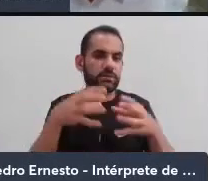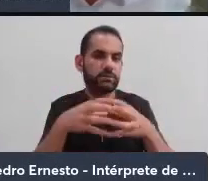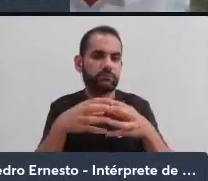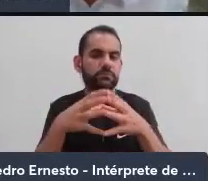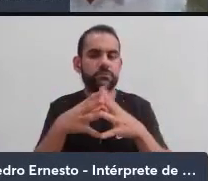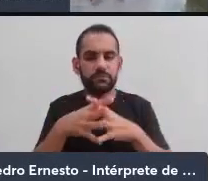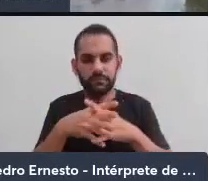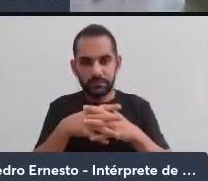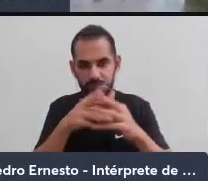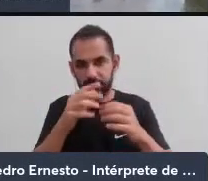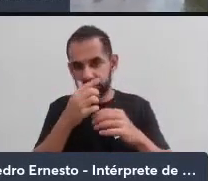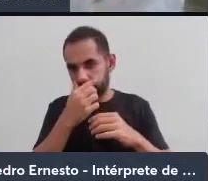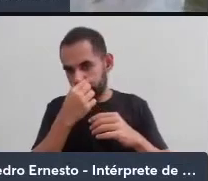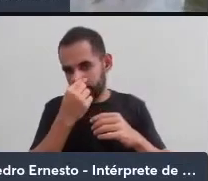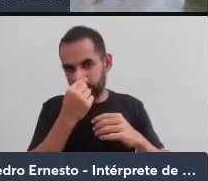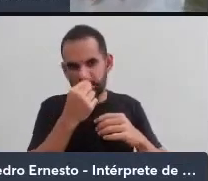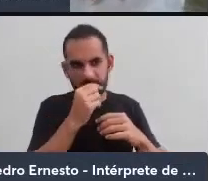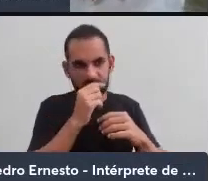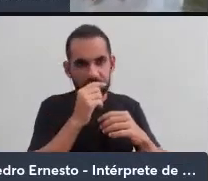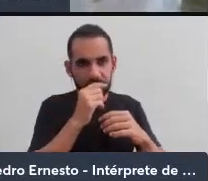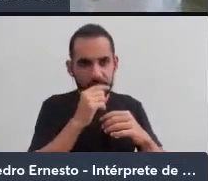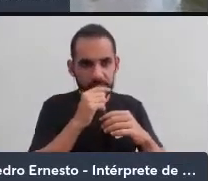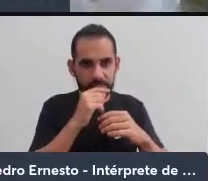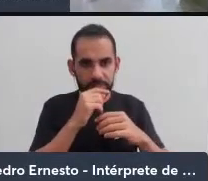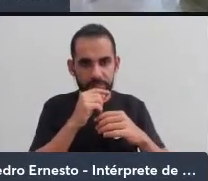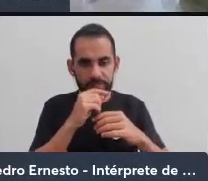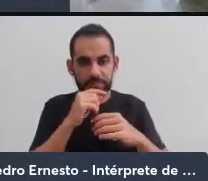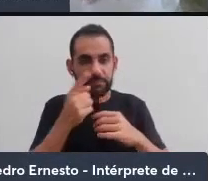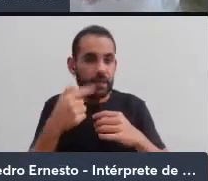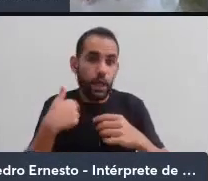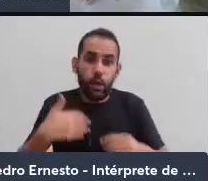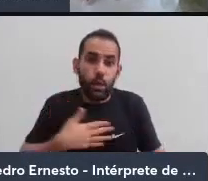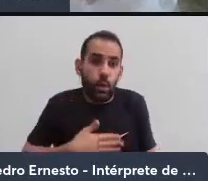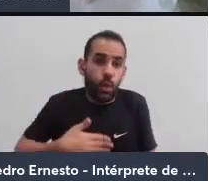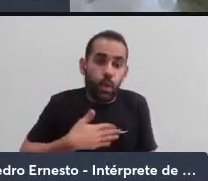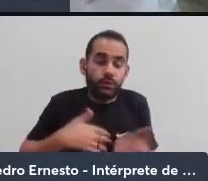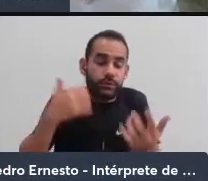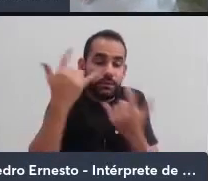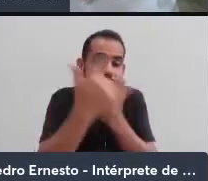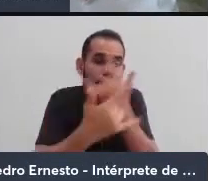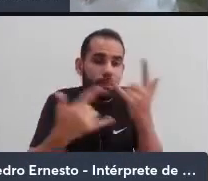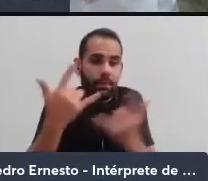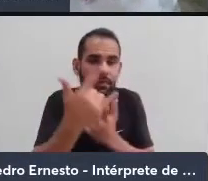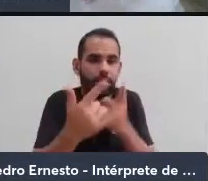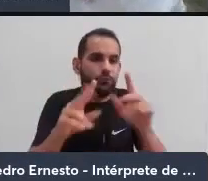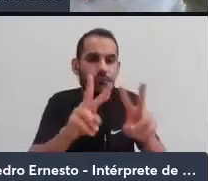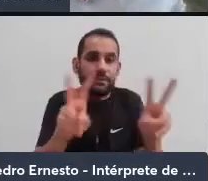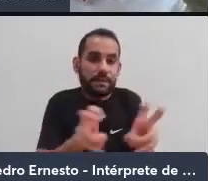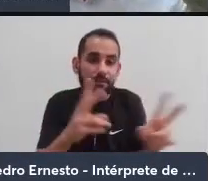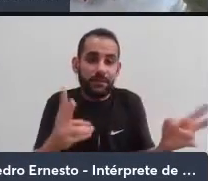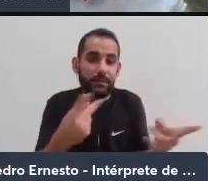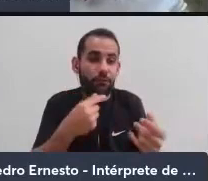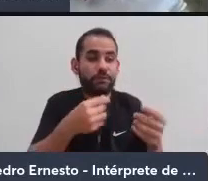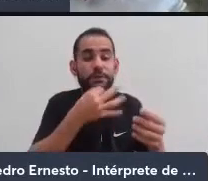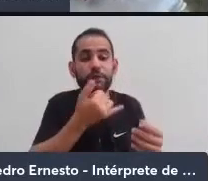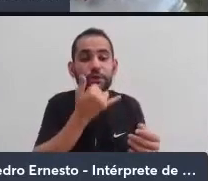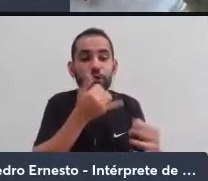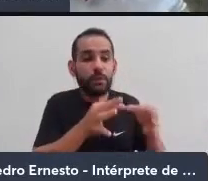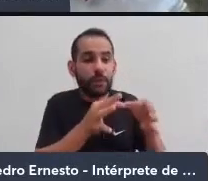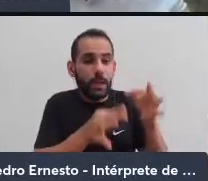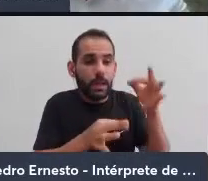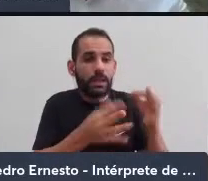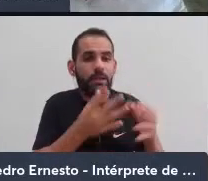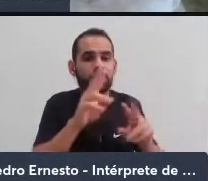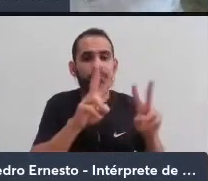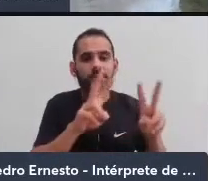Bom, eu acho esse tema um tema apaixonante, me desculpem, acabei até falando mais sobre isso do